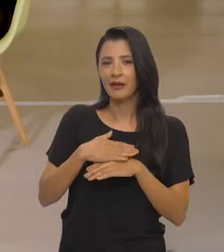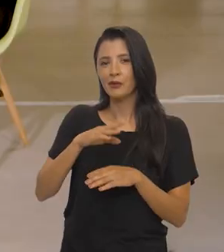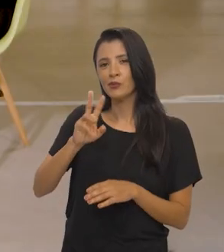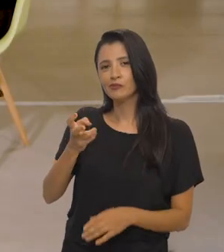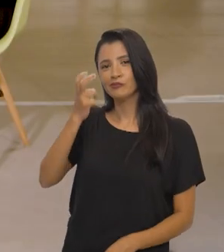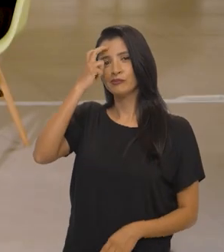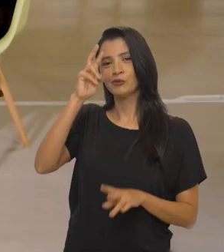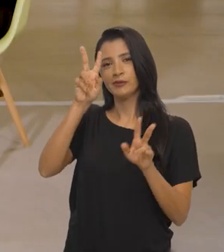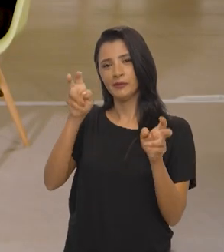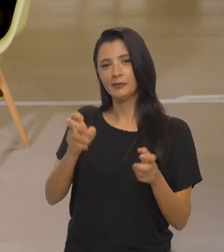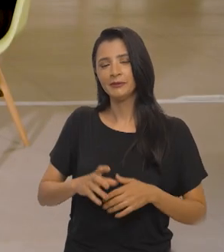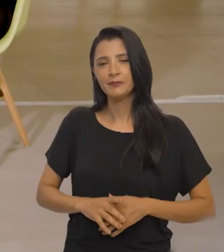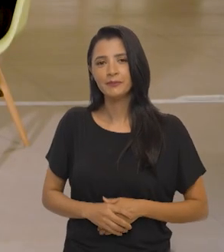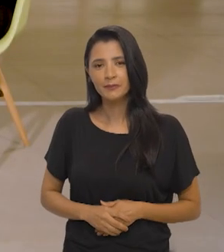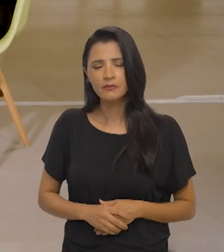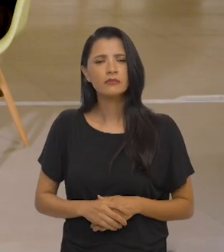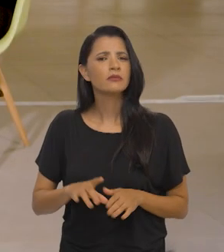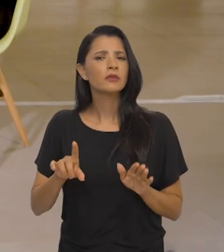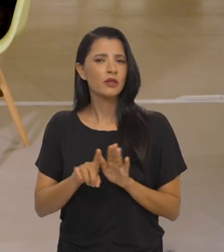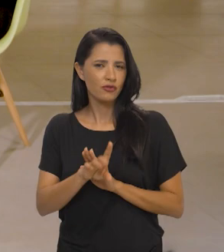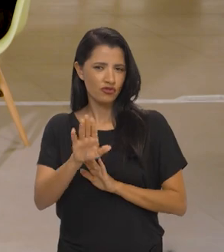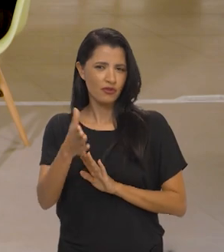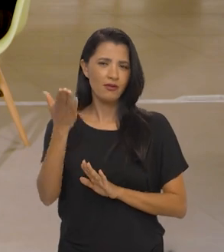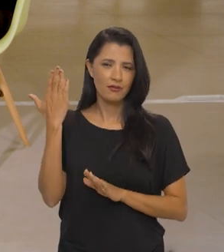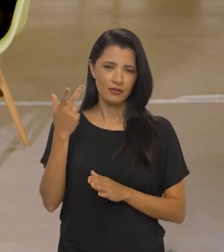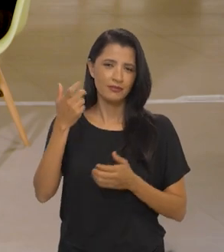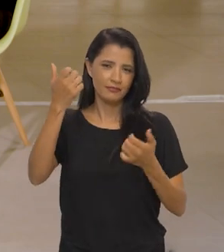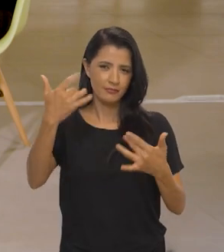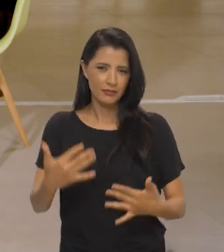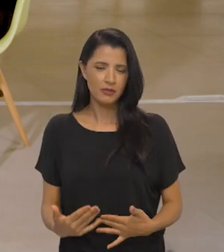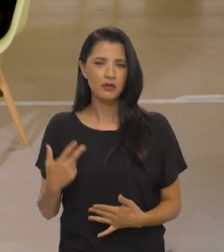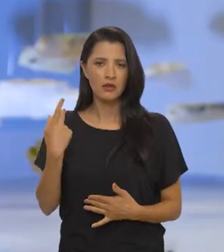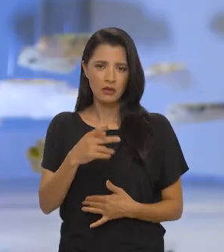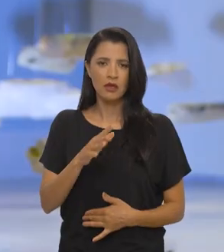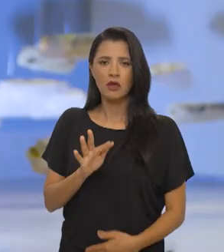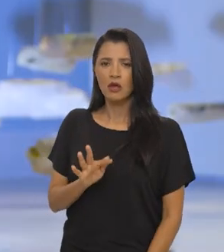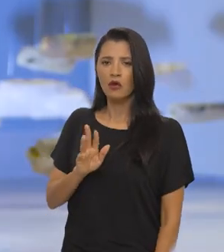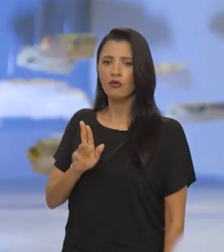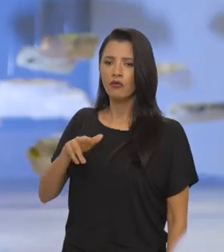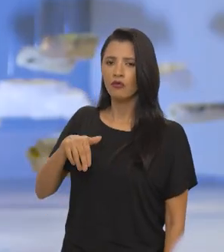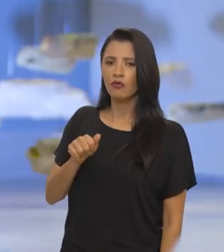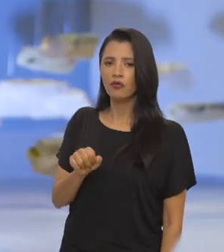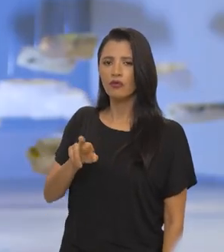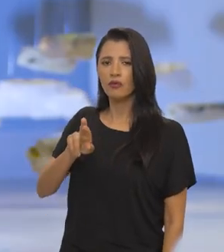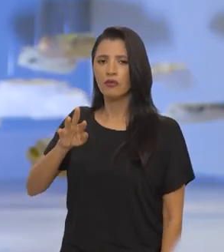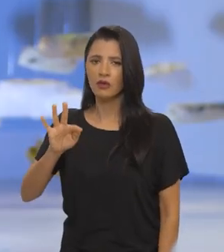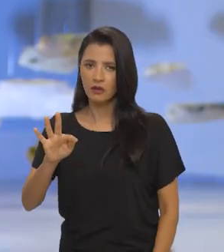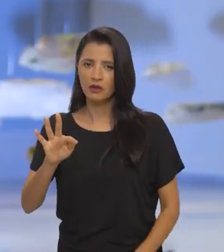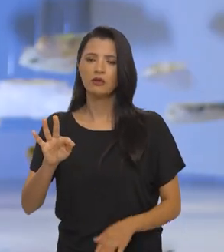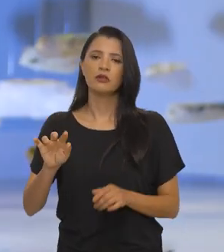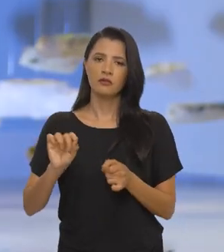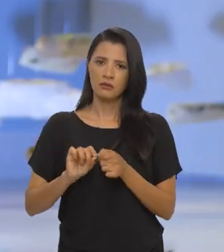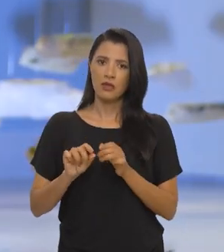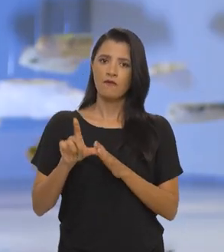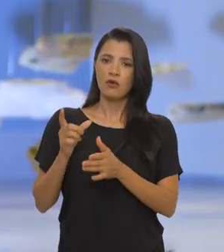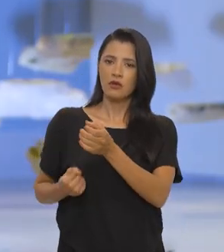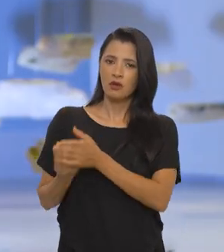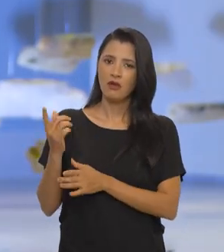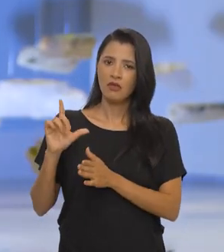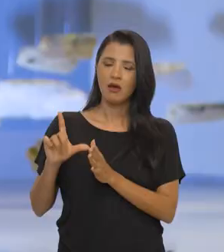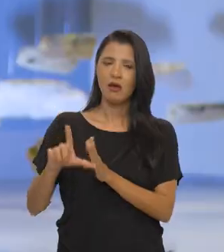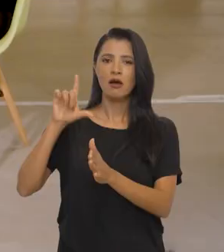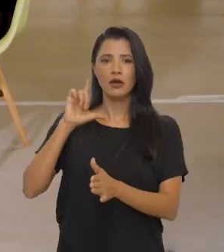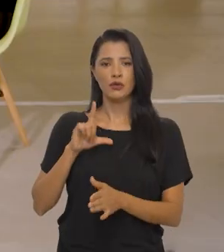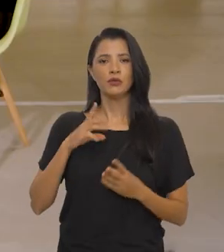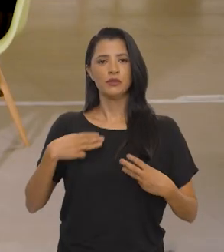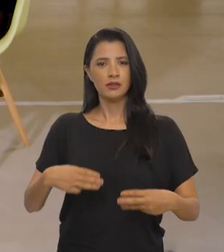nessa conversa com a cultura. Ótimo. Então, como eu mesmo disse aqui, a Funarte nasceu mesmo antes do Ministério